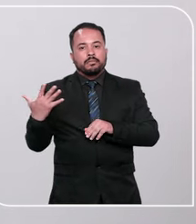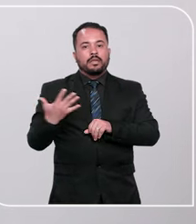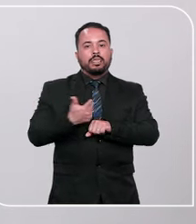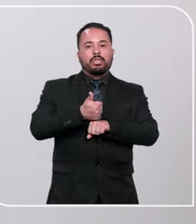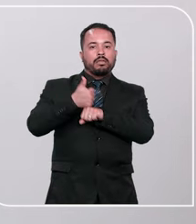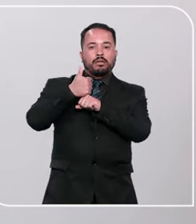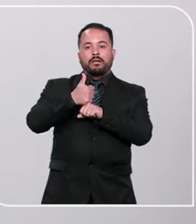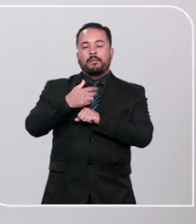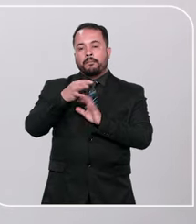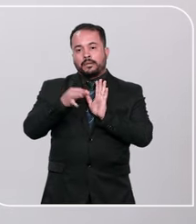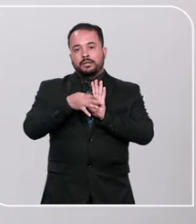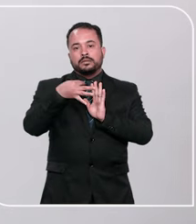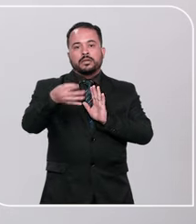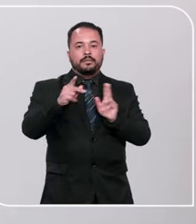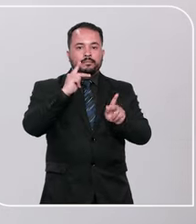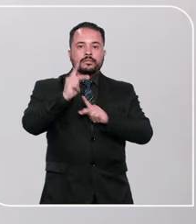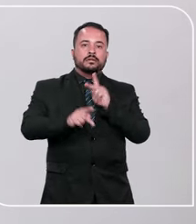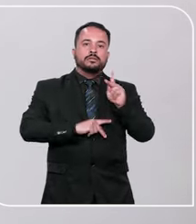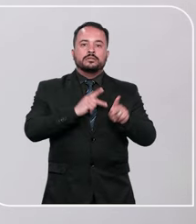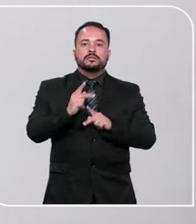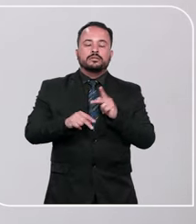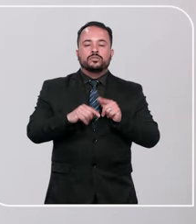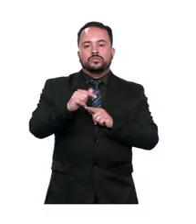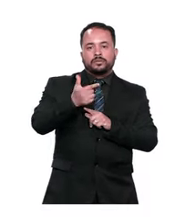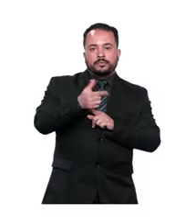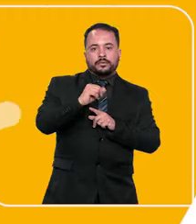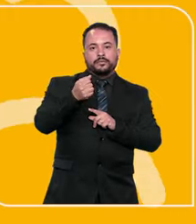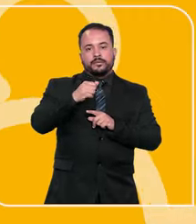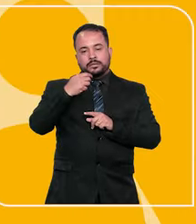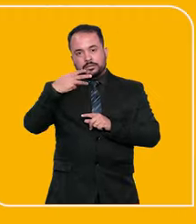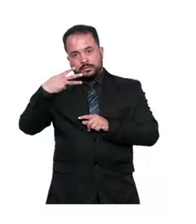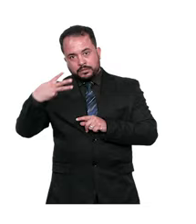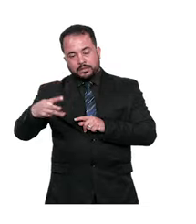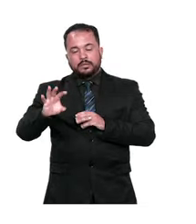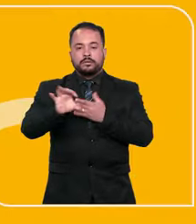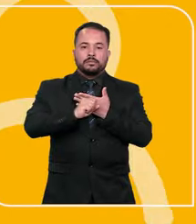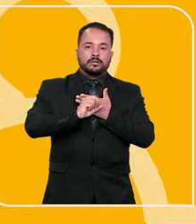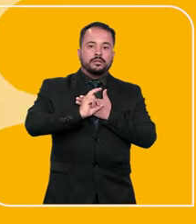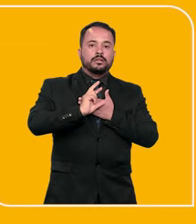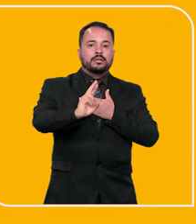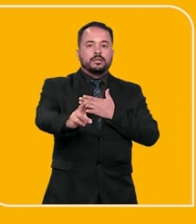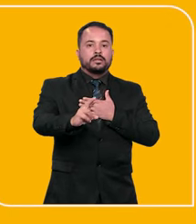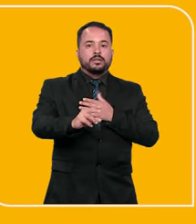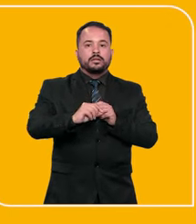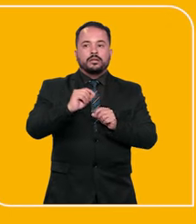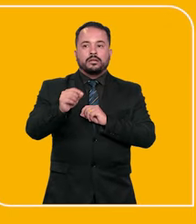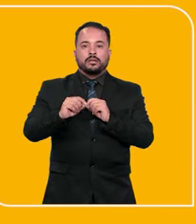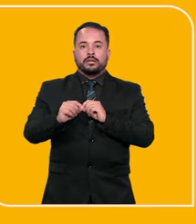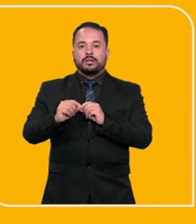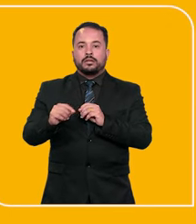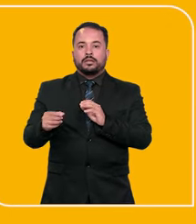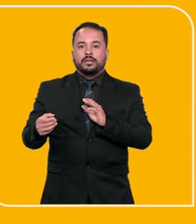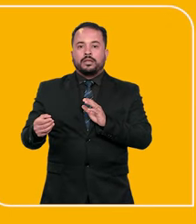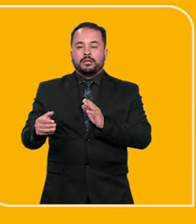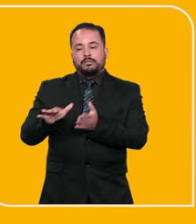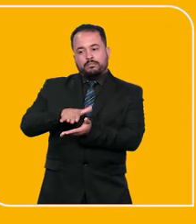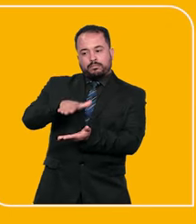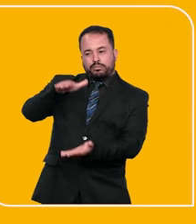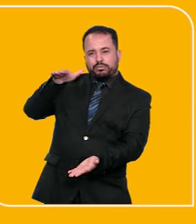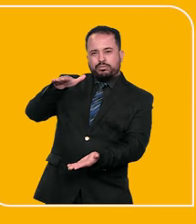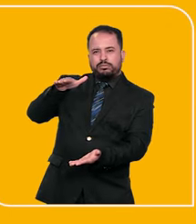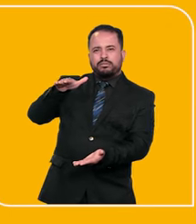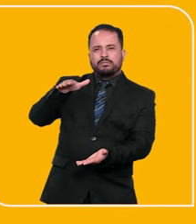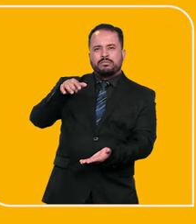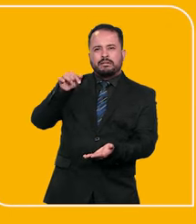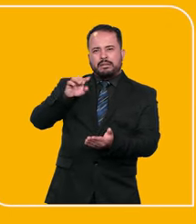a opinião da população é essencial Em 2023, a ouvidoria do STJ recebeu quase 4